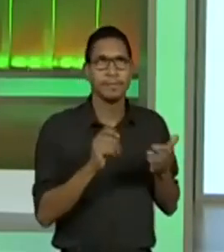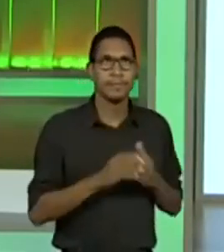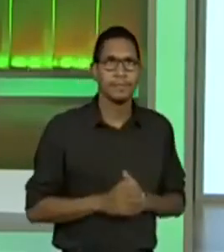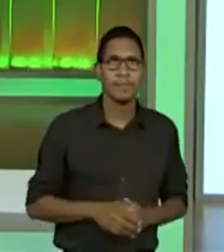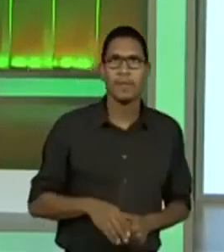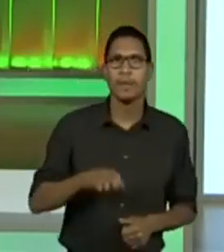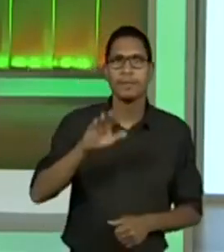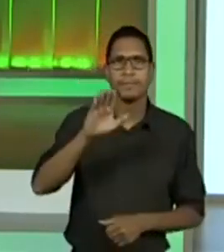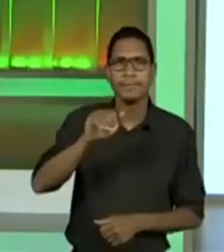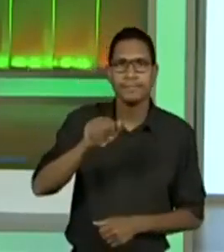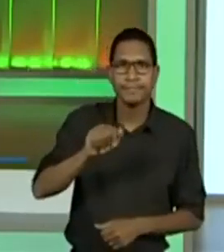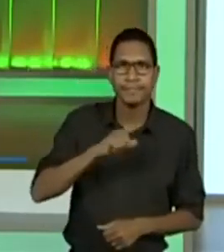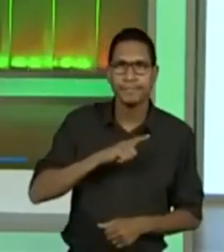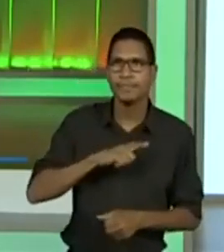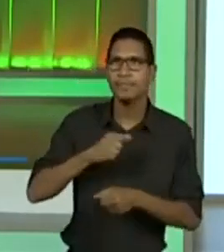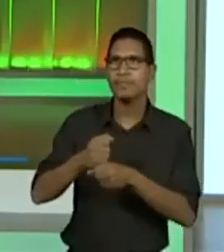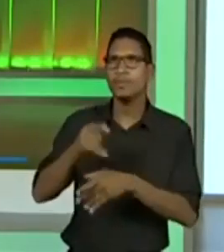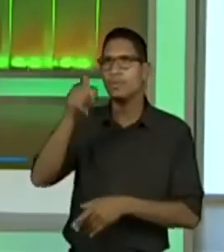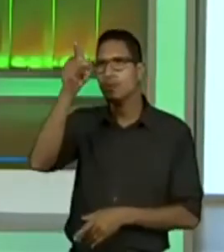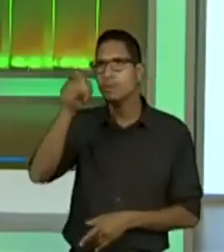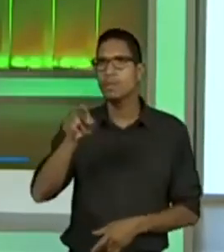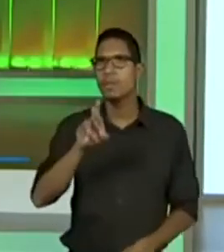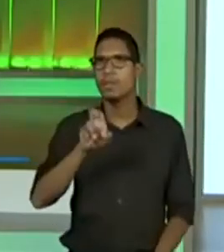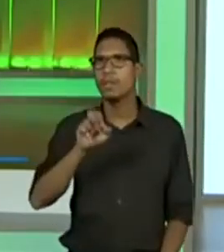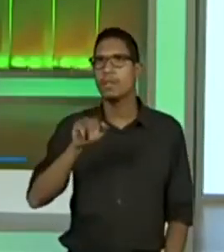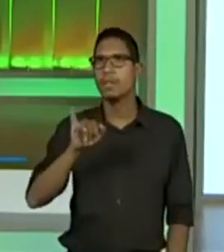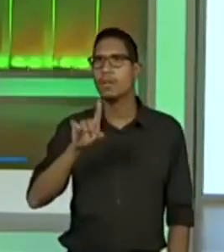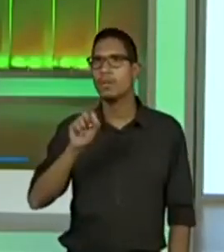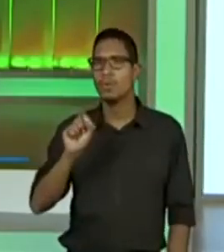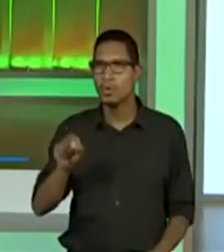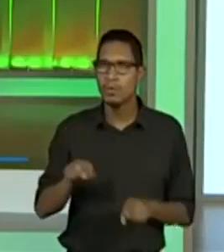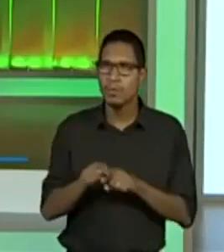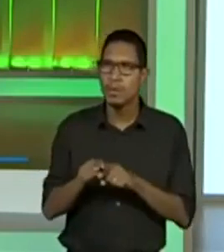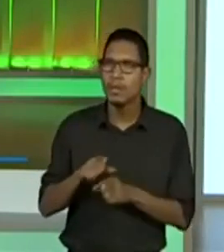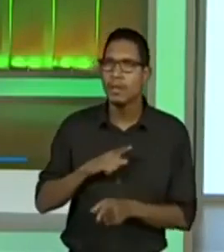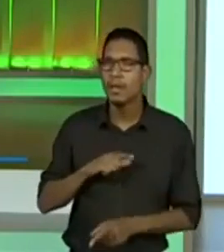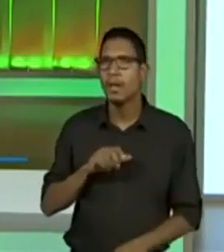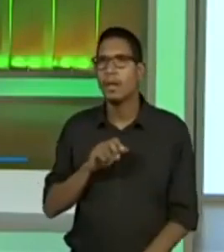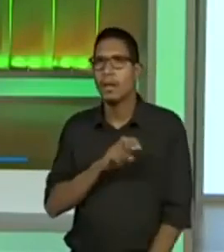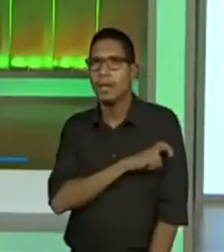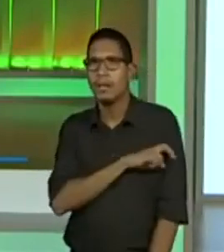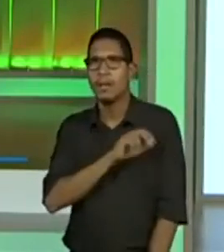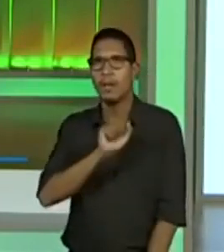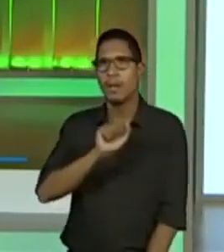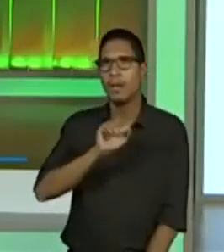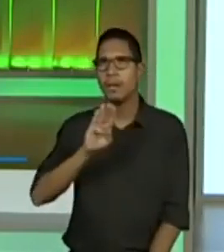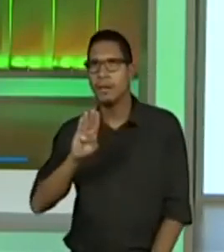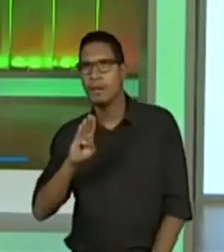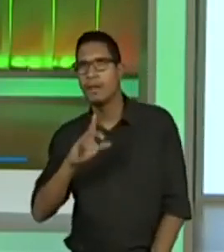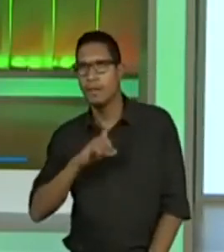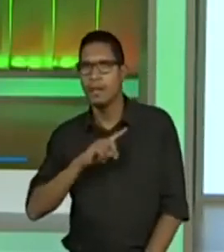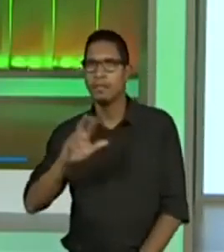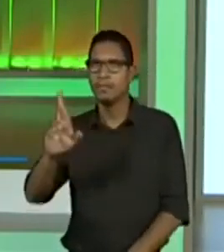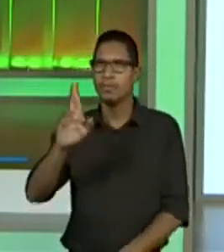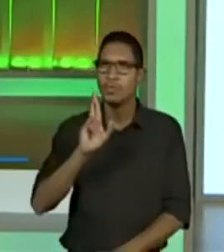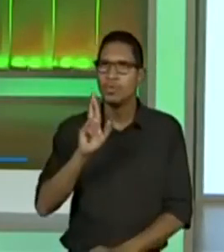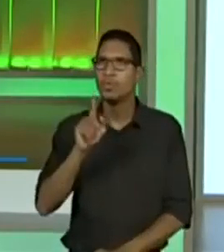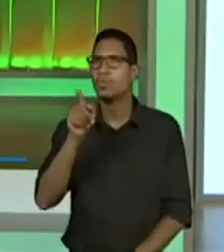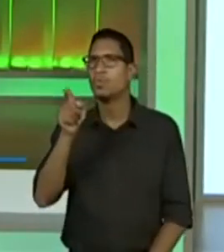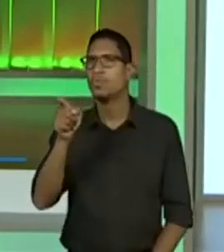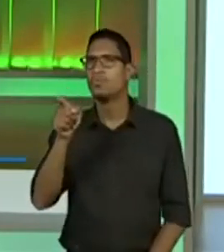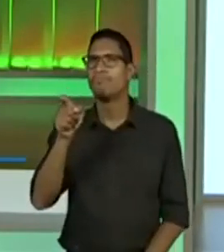estudantes da escola Reinaldo Porchat, quinto os anos A e B, apresentam, peraí, responderam